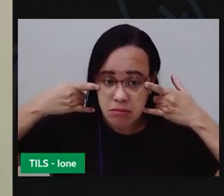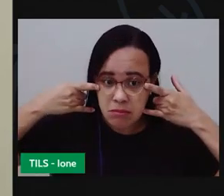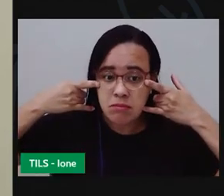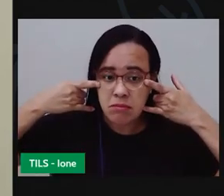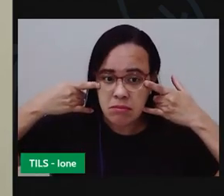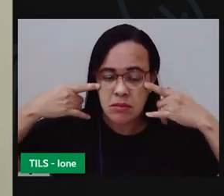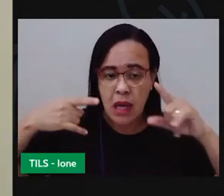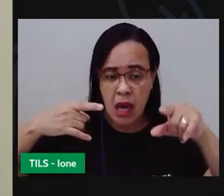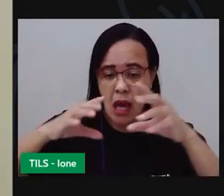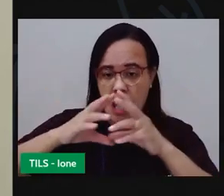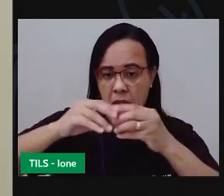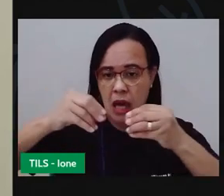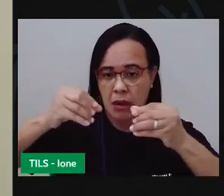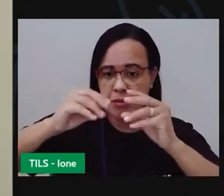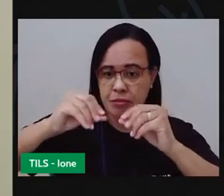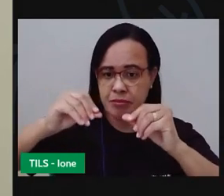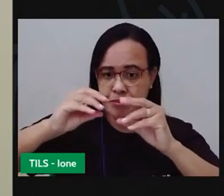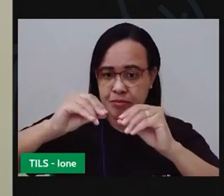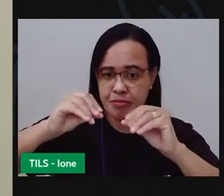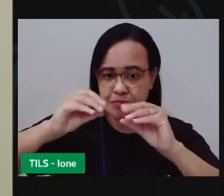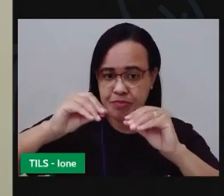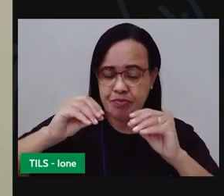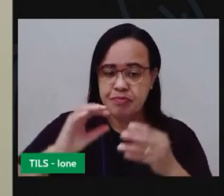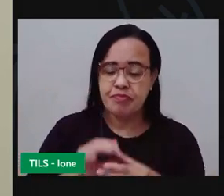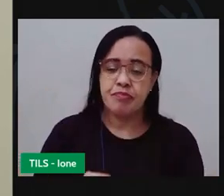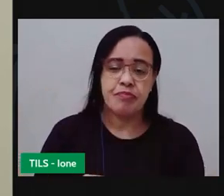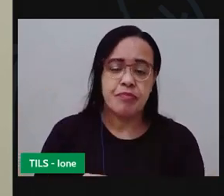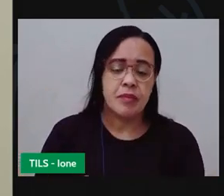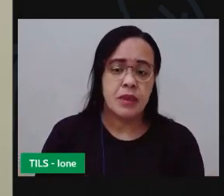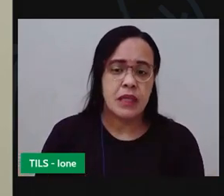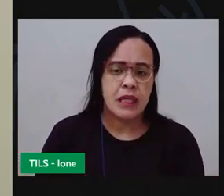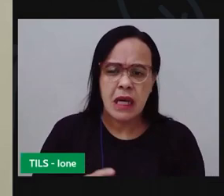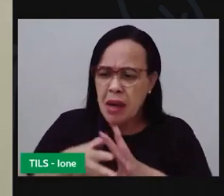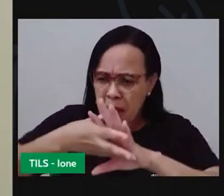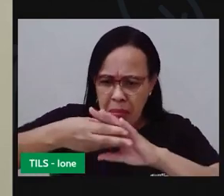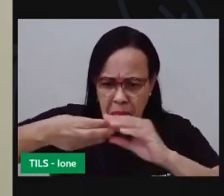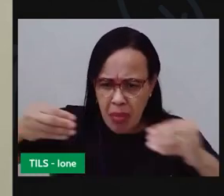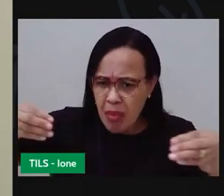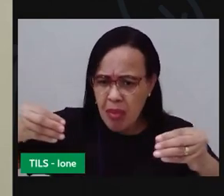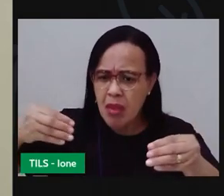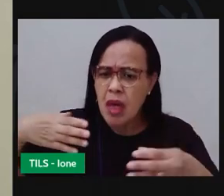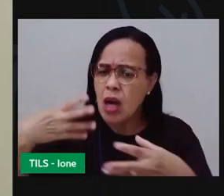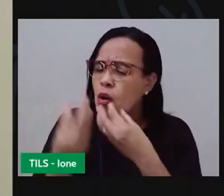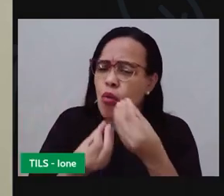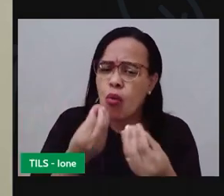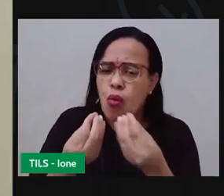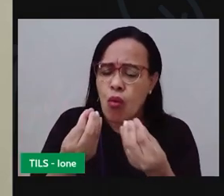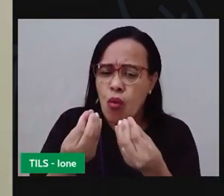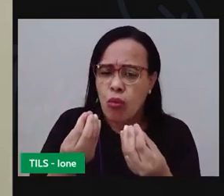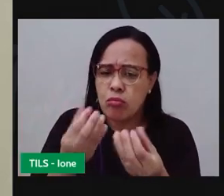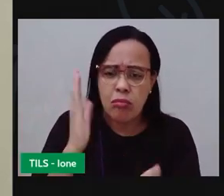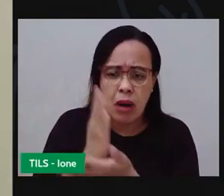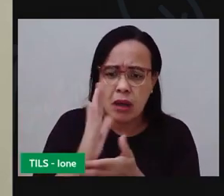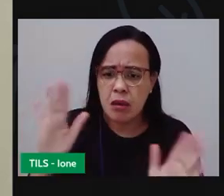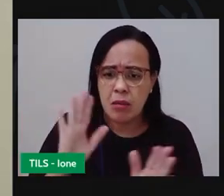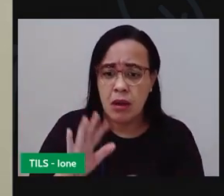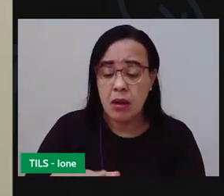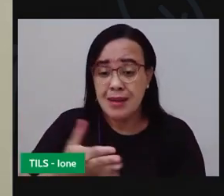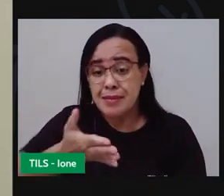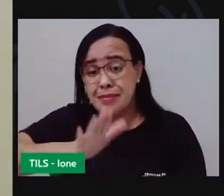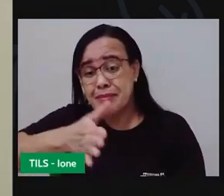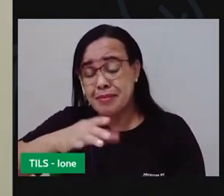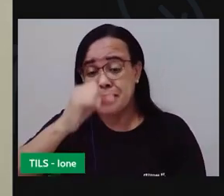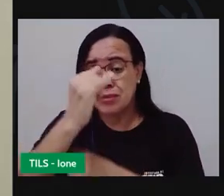Vocês sabiam que o tecido de algodão, ele demora em média um ano para desaparecer do meio ambiente? Gente,